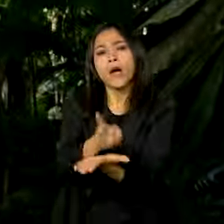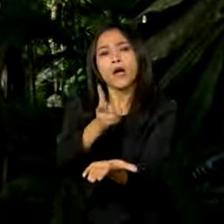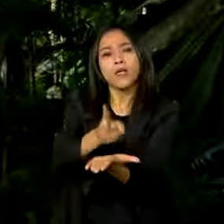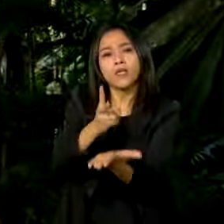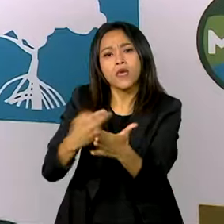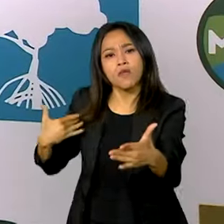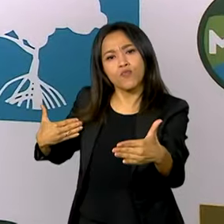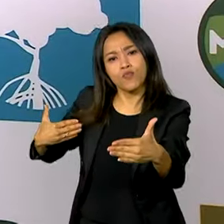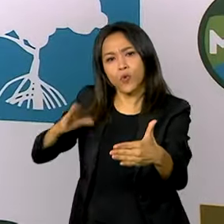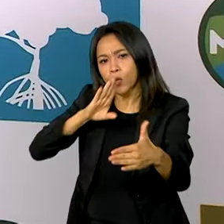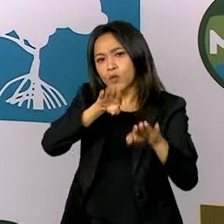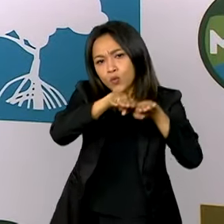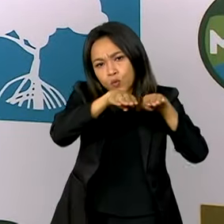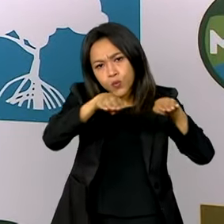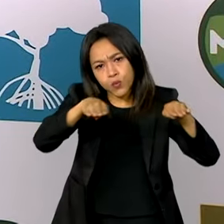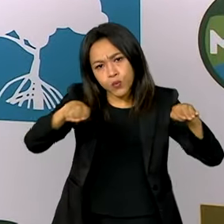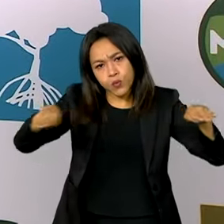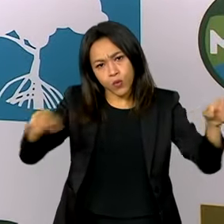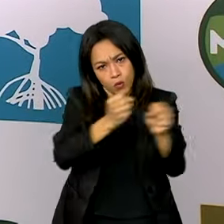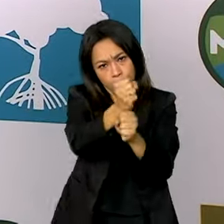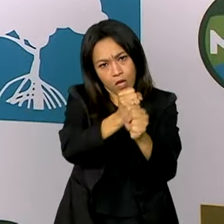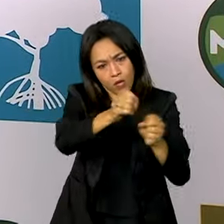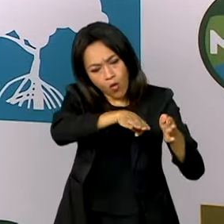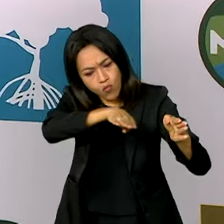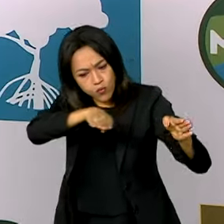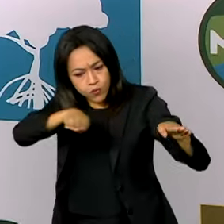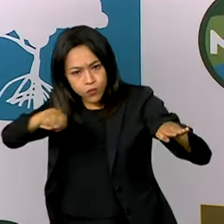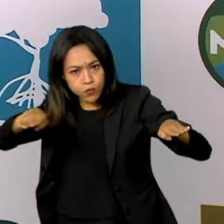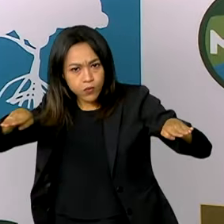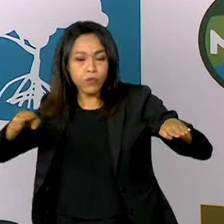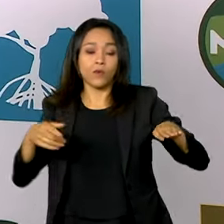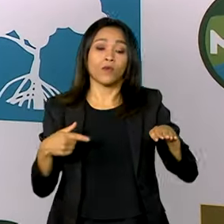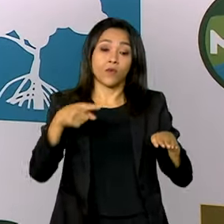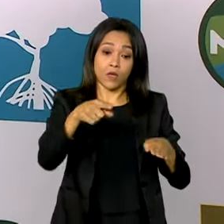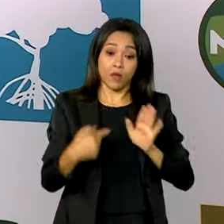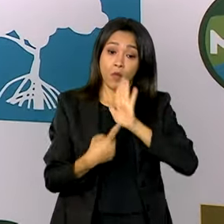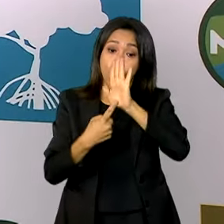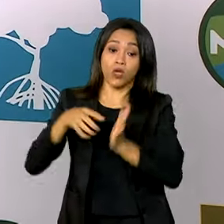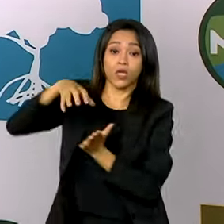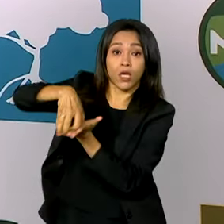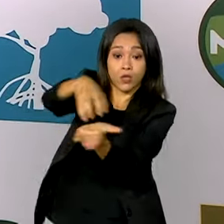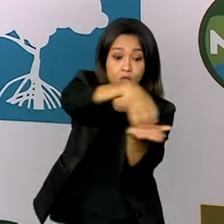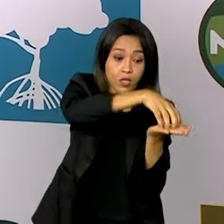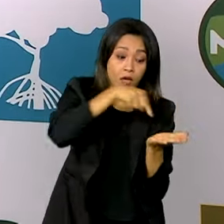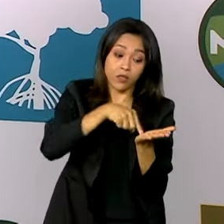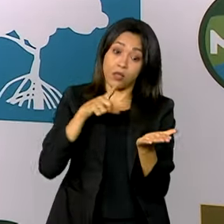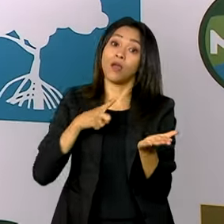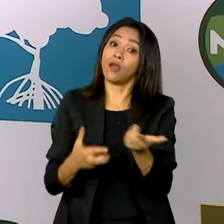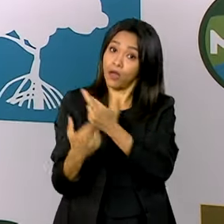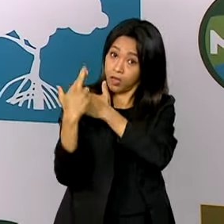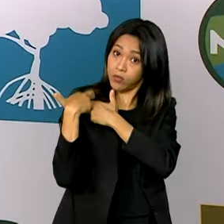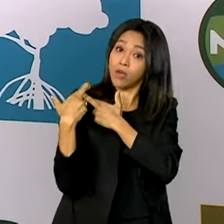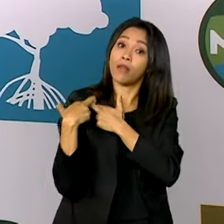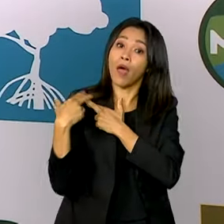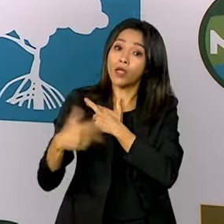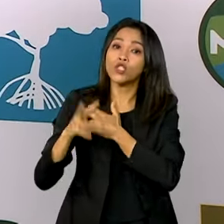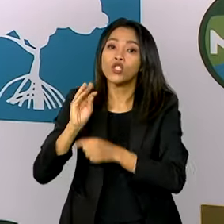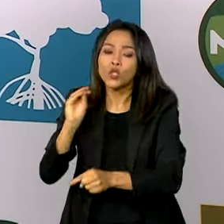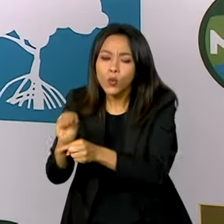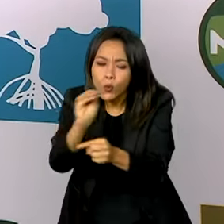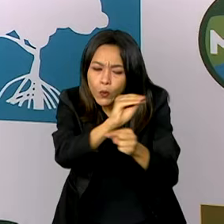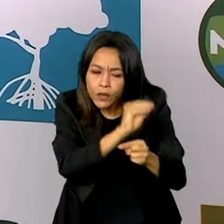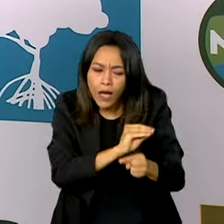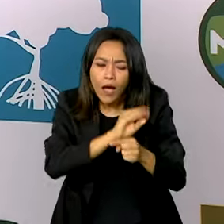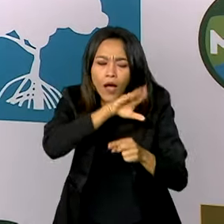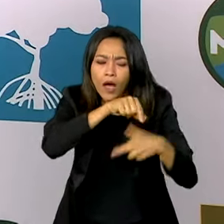dos anos. Mostra claramente que as unidades de conservação têm cumprido seu papel de conservar aquelas